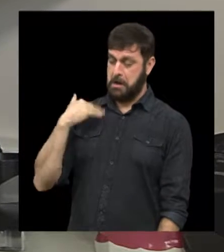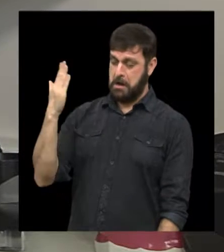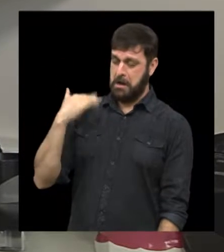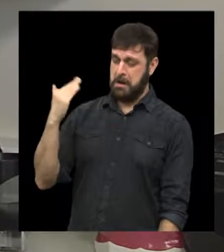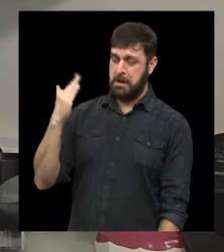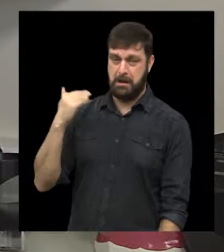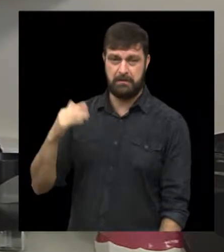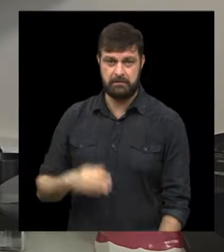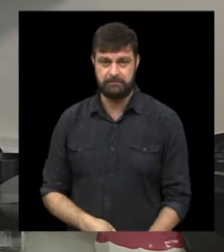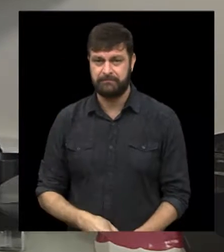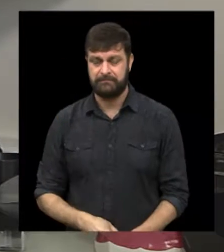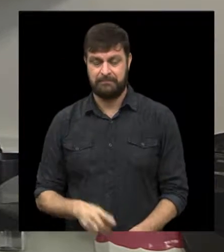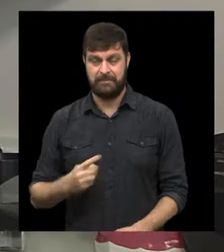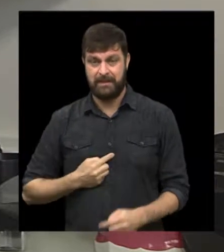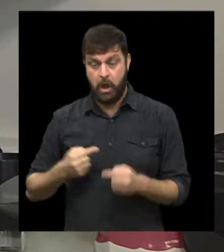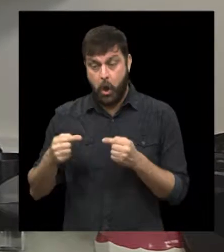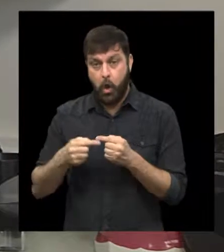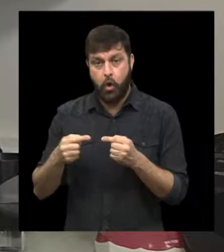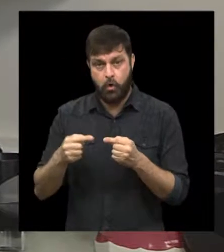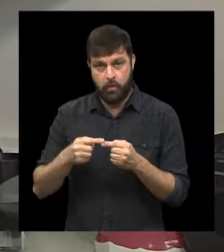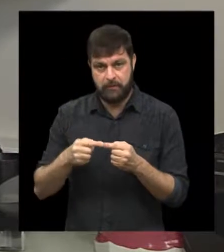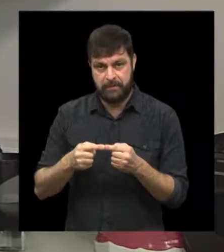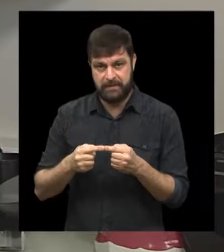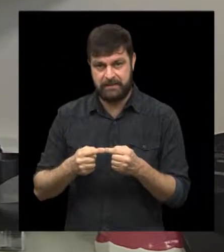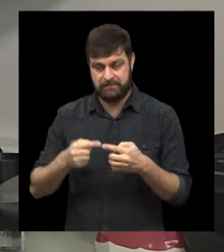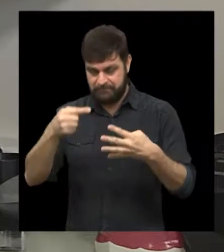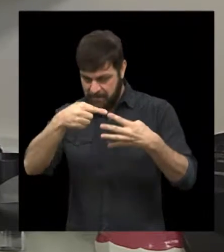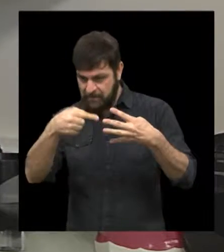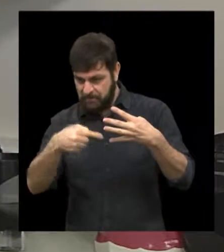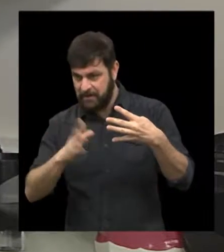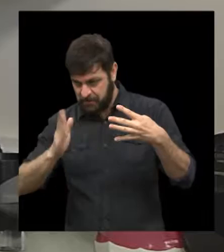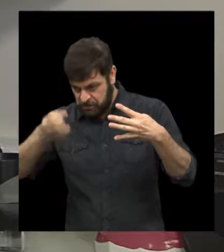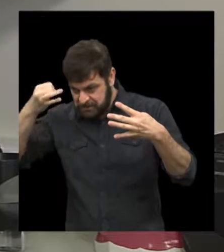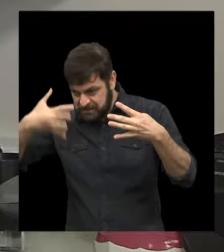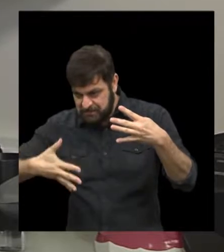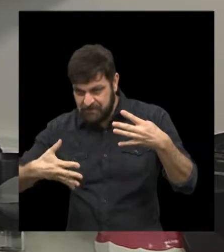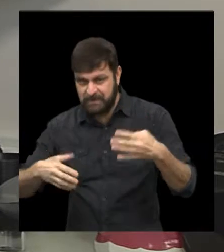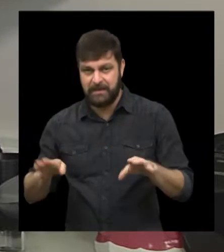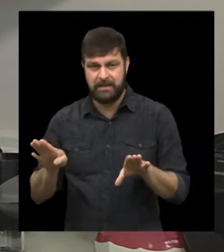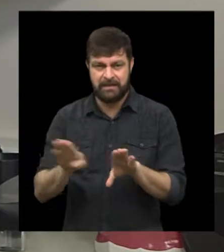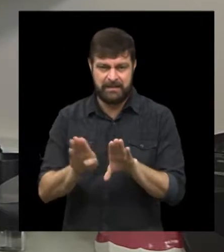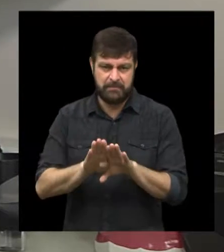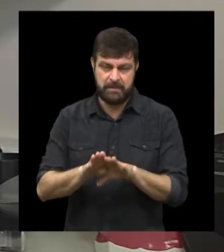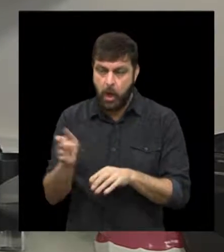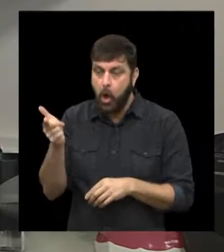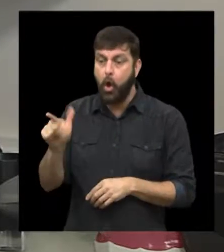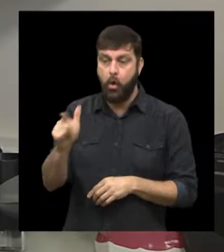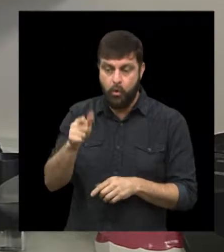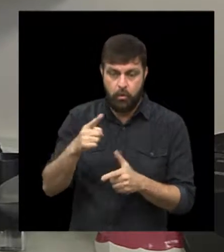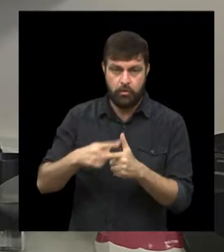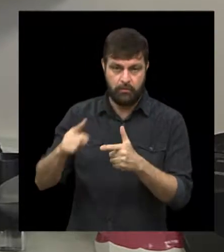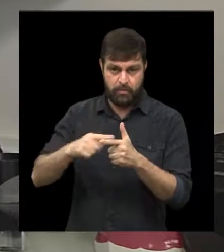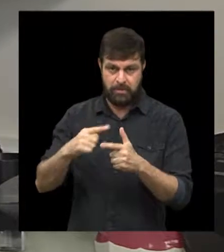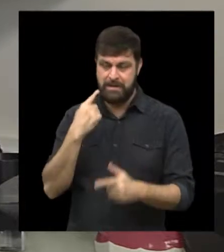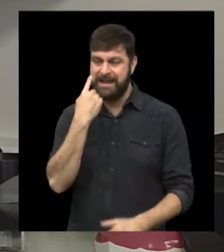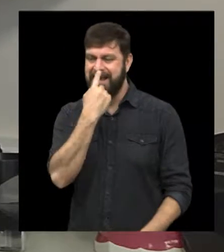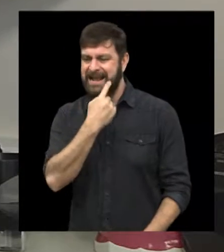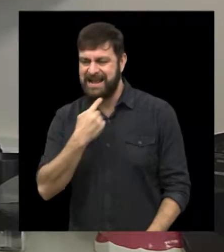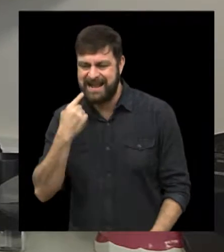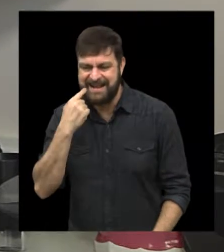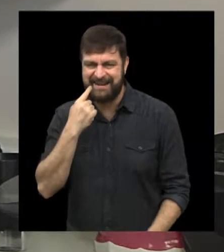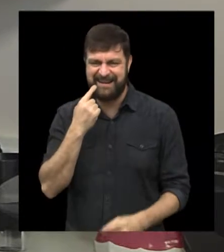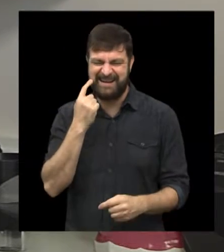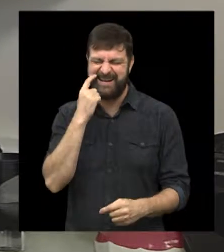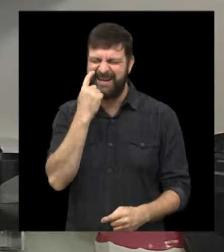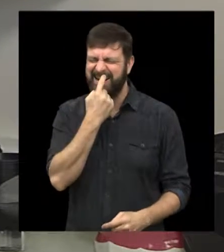O mau hábito realmente está muito mais ligado àquelas causas principais que eu disse. Embora existam outras causas bucais, como